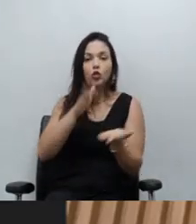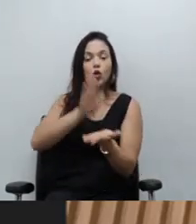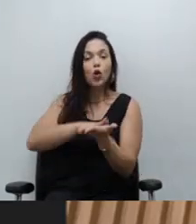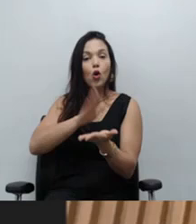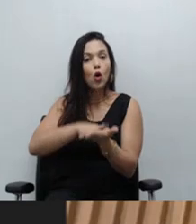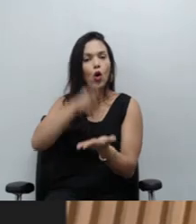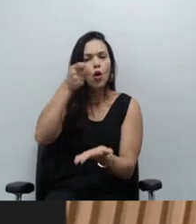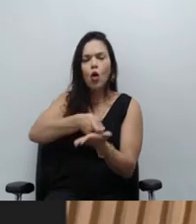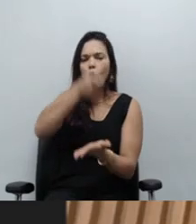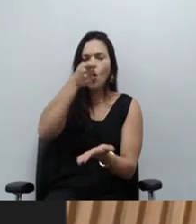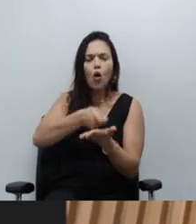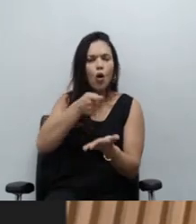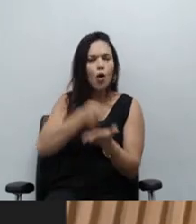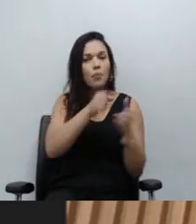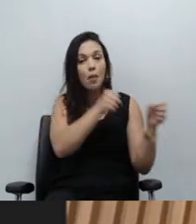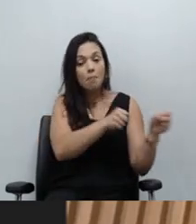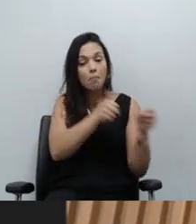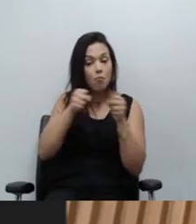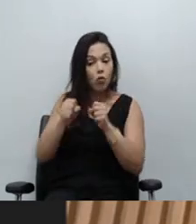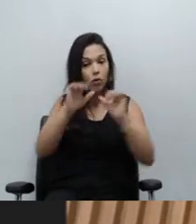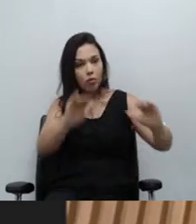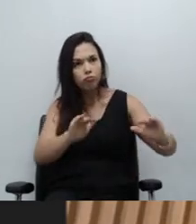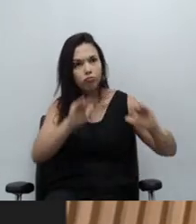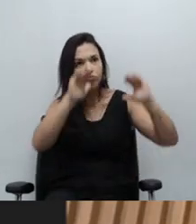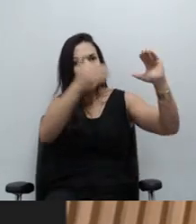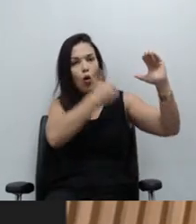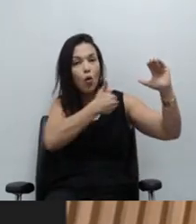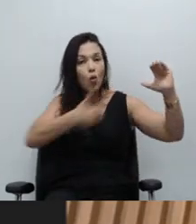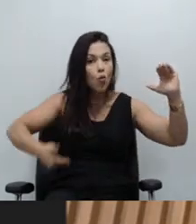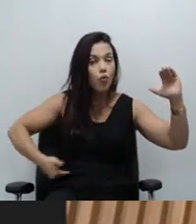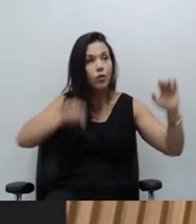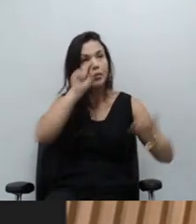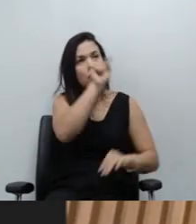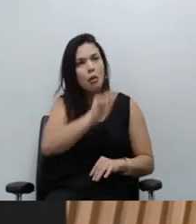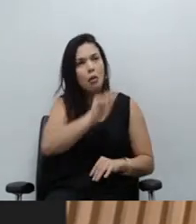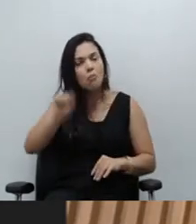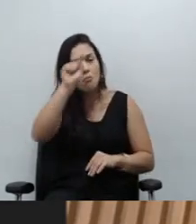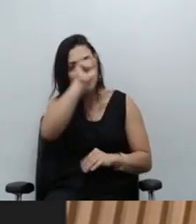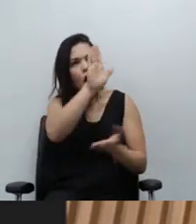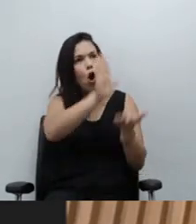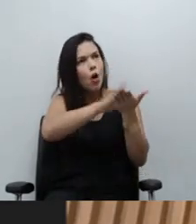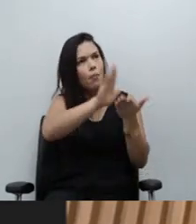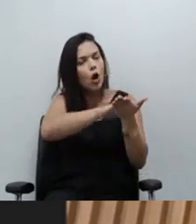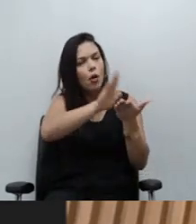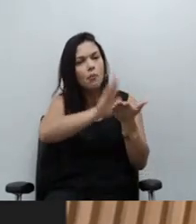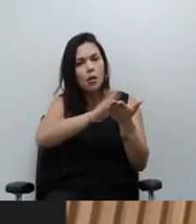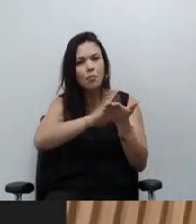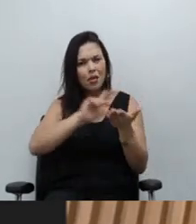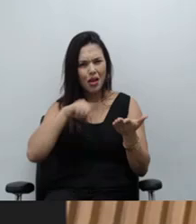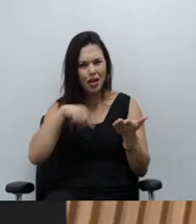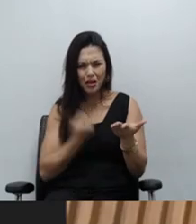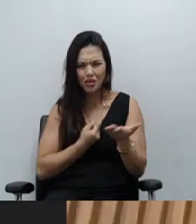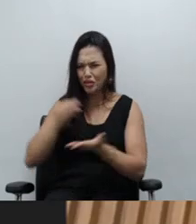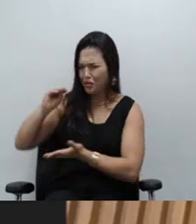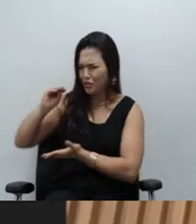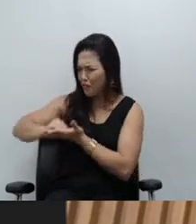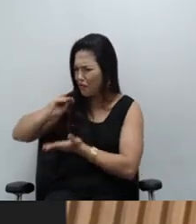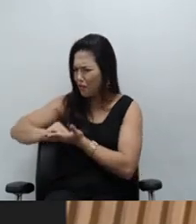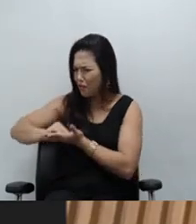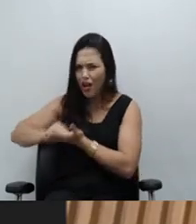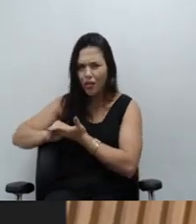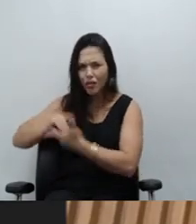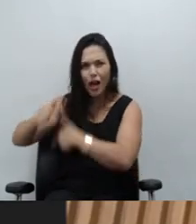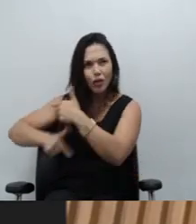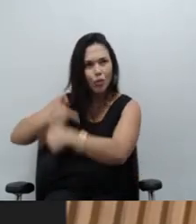dos demais poderes e hoje nós optarmos por ausência de atuação na área da